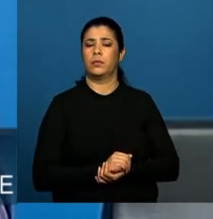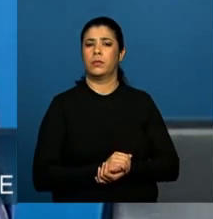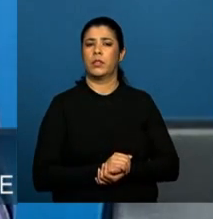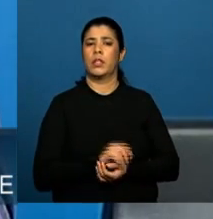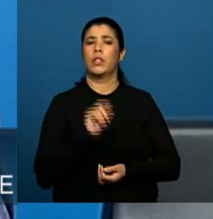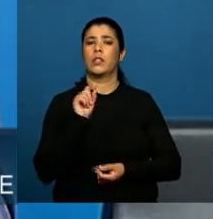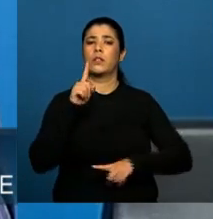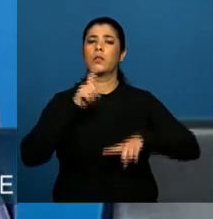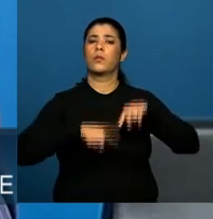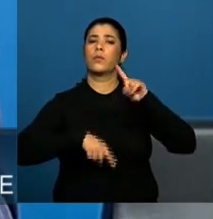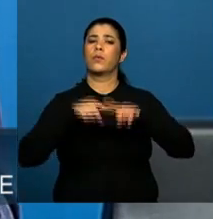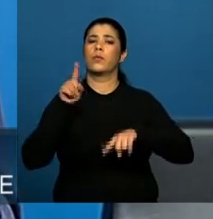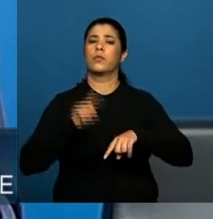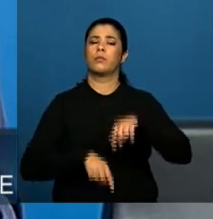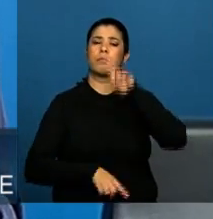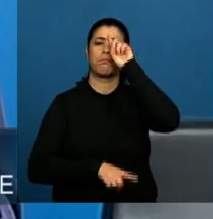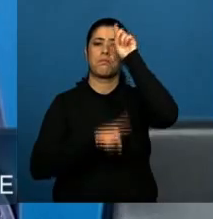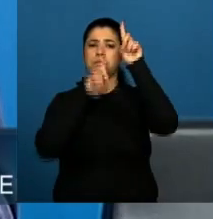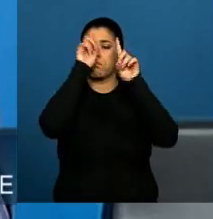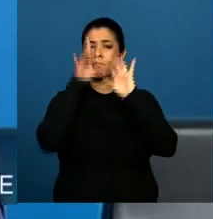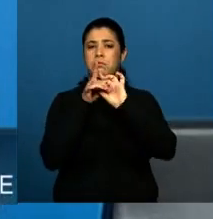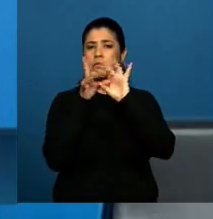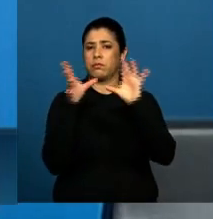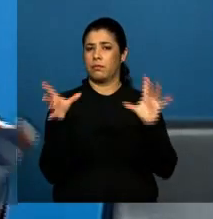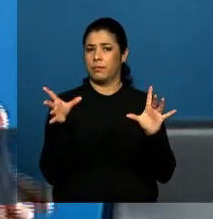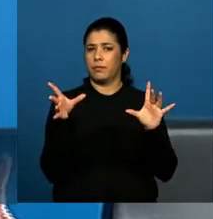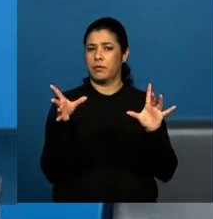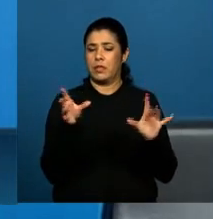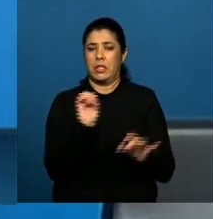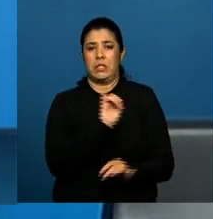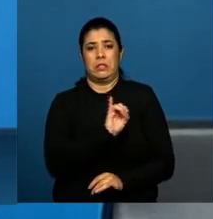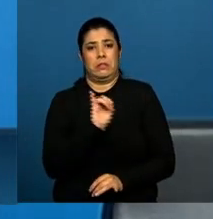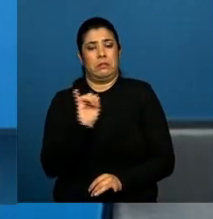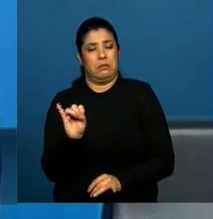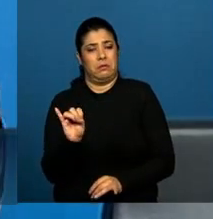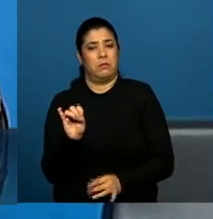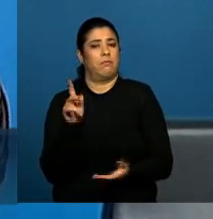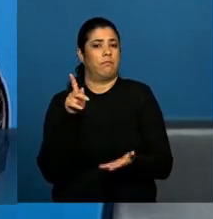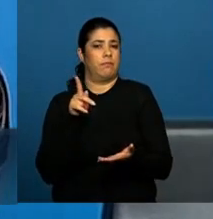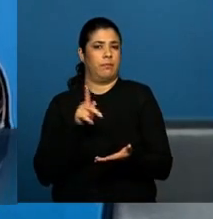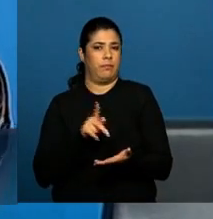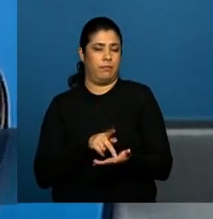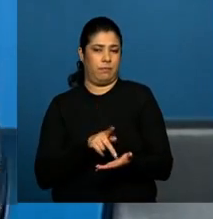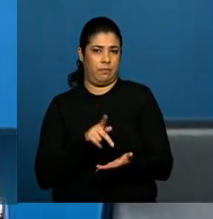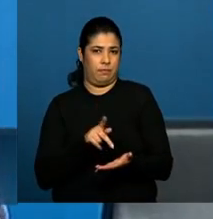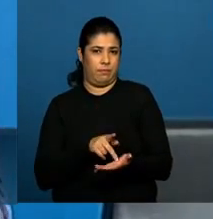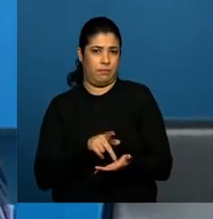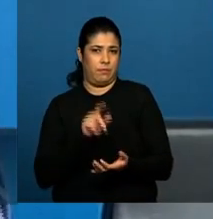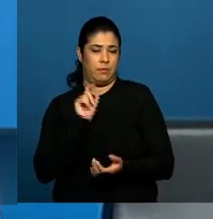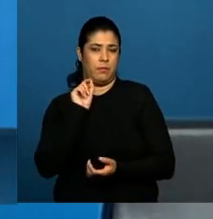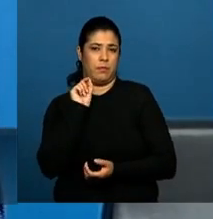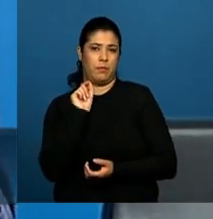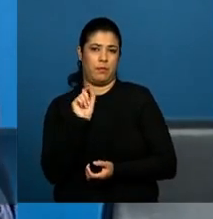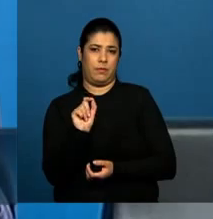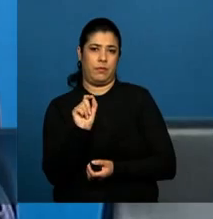instrumento democrático. Se é verdade que a internet